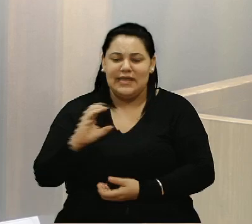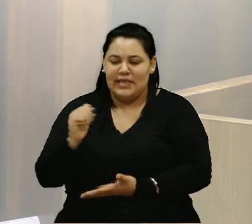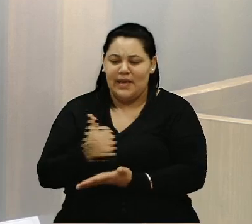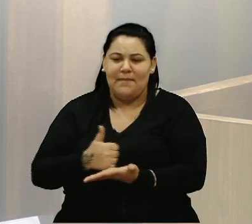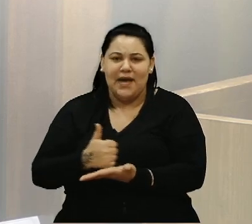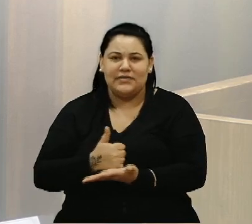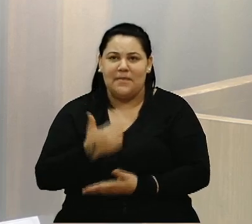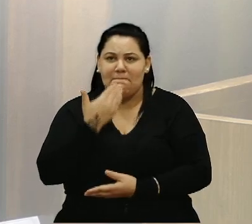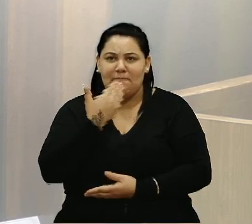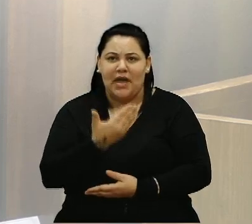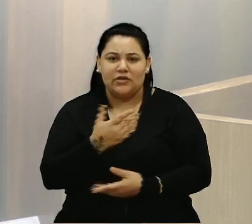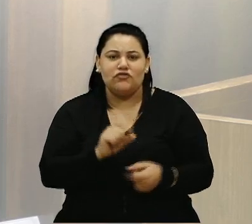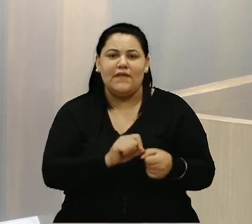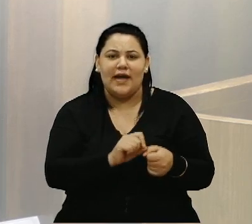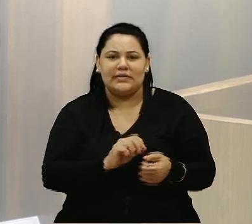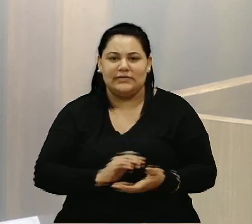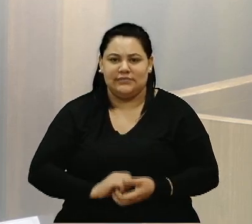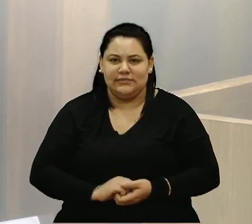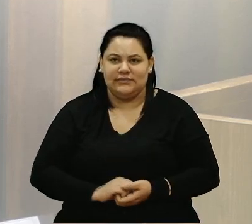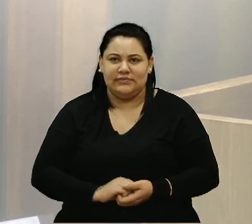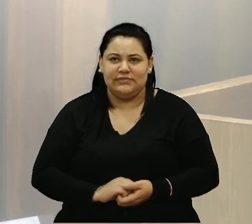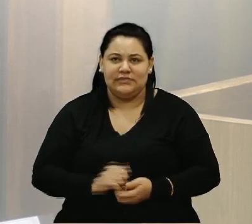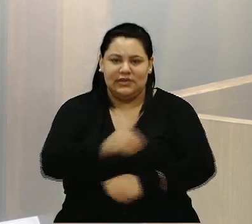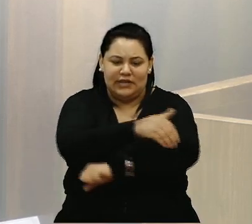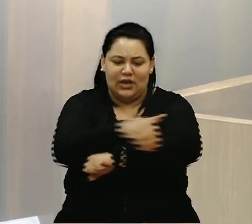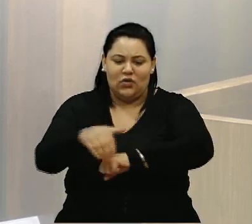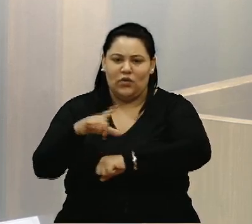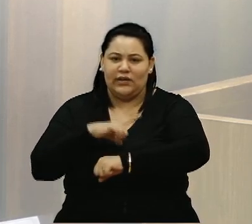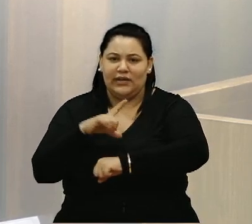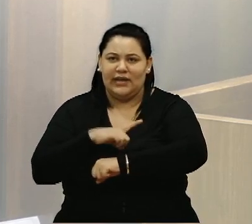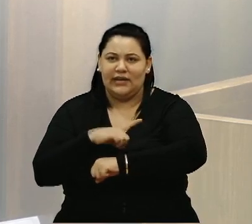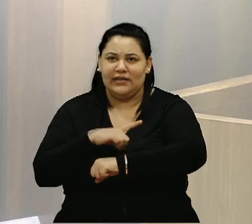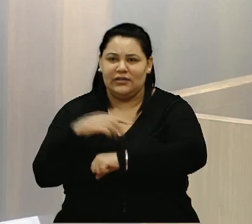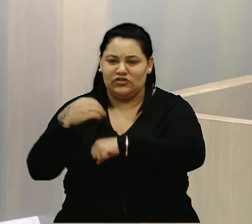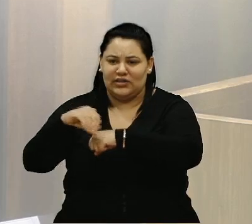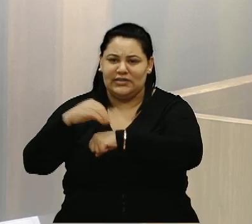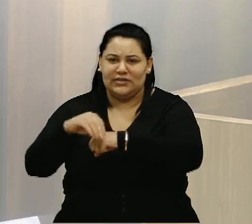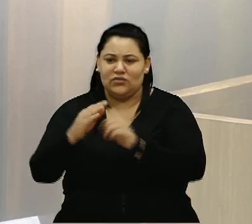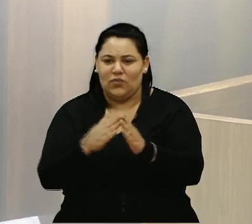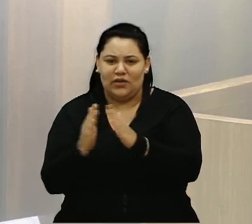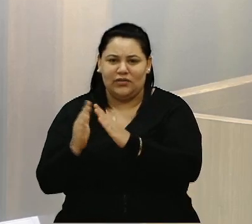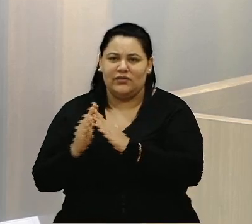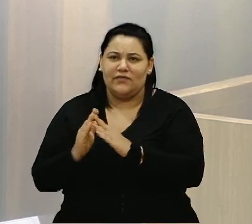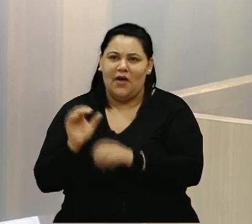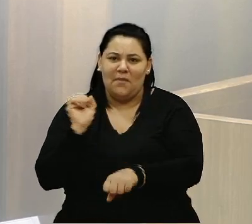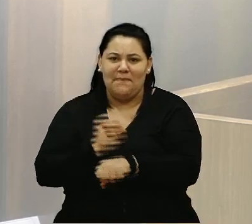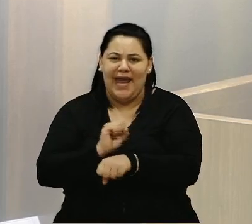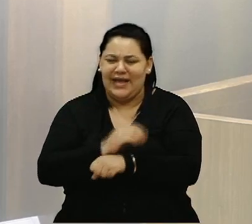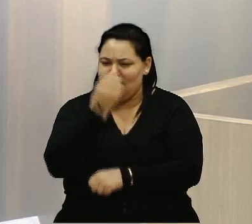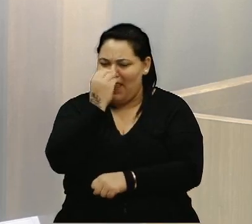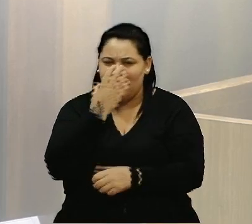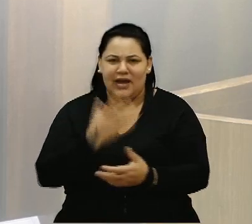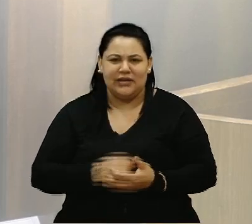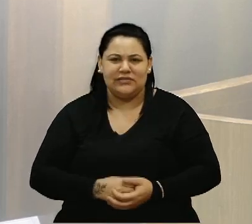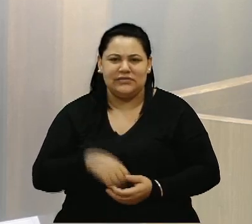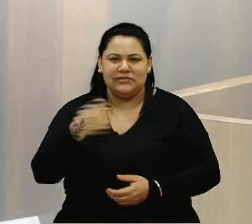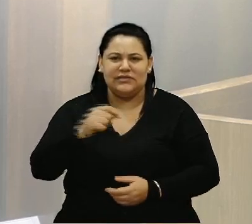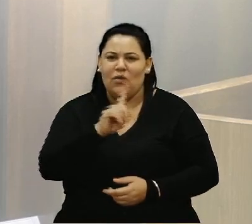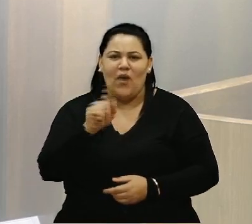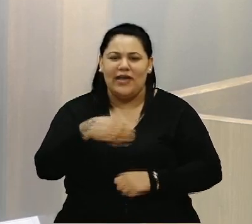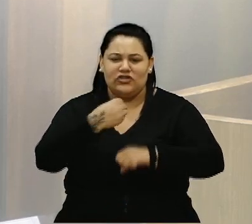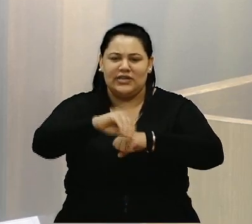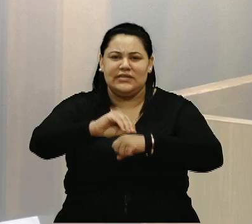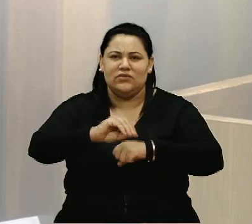pede, faz, e na mesma rua tem indicação dos moradores, vamos parar com essa palhaçada? Nós temos que mudar, não é indicação de vereador,